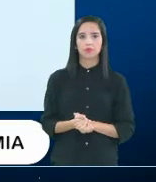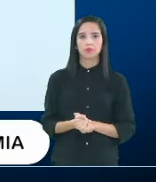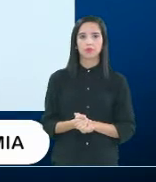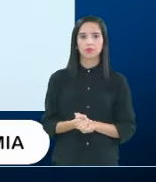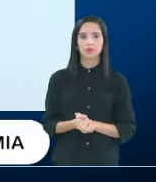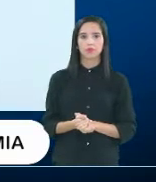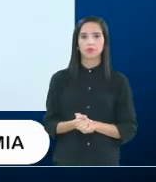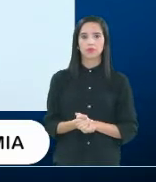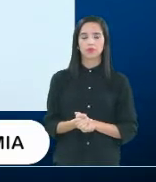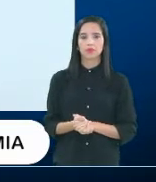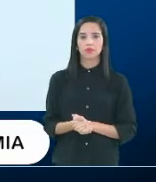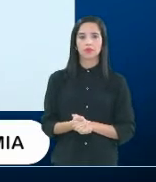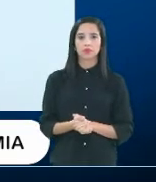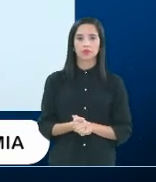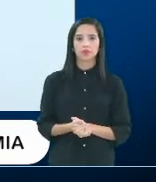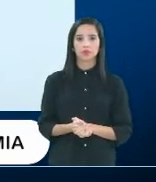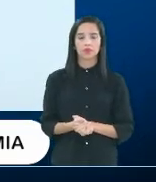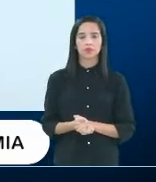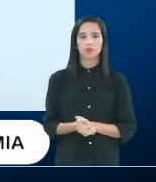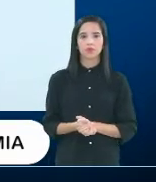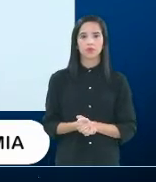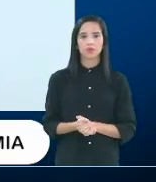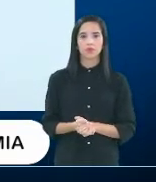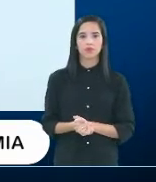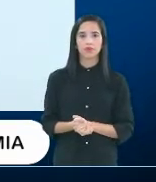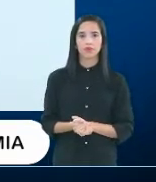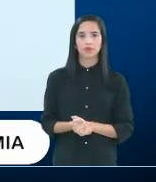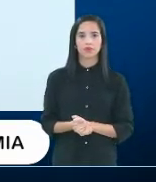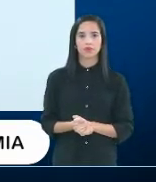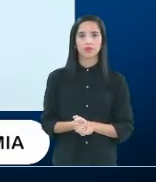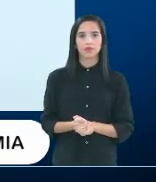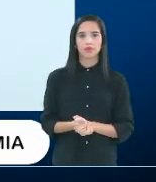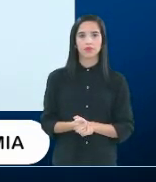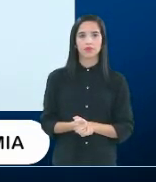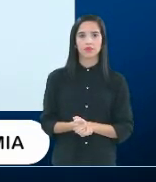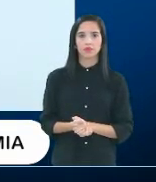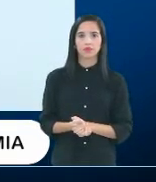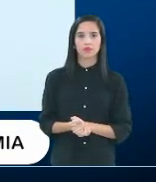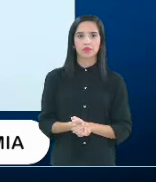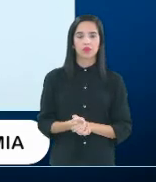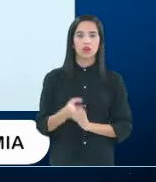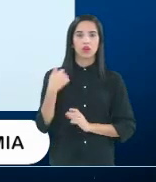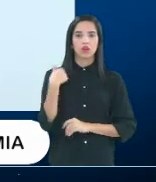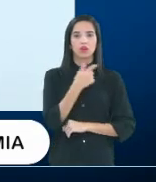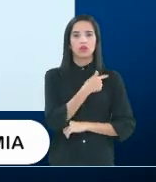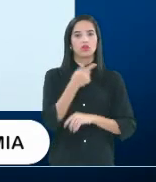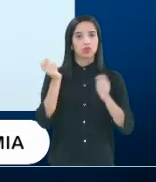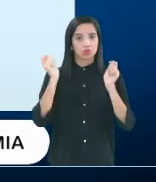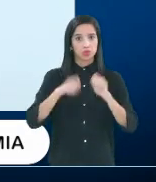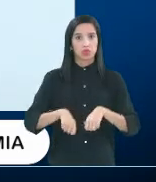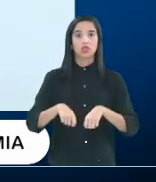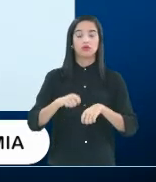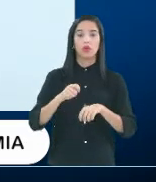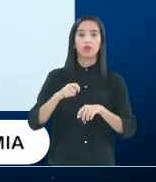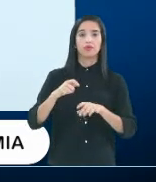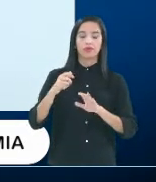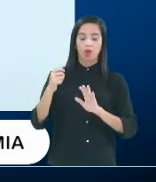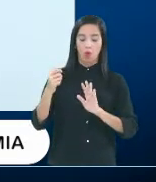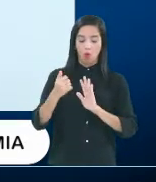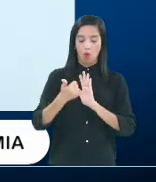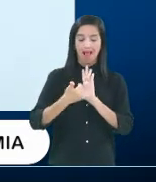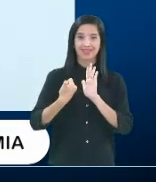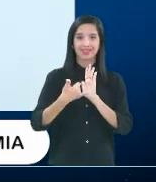ele olhou para isso e, além do nosso registro de atendimento físico, eles